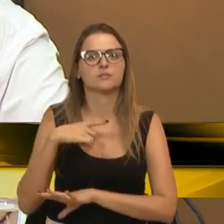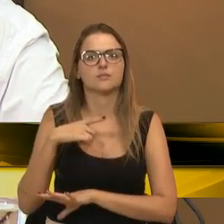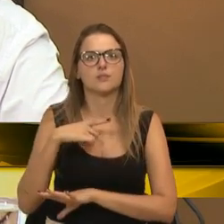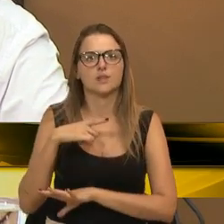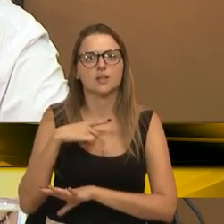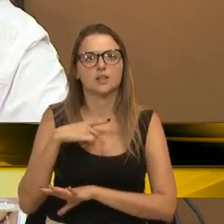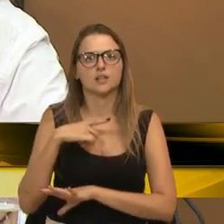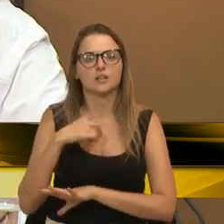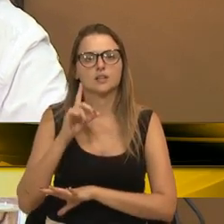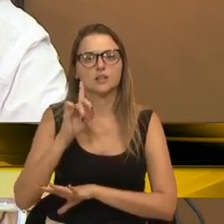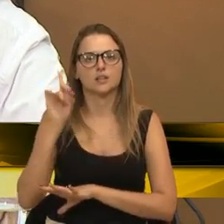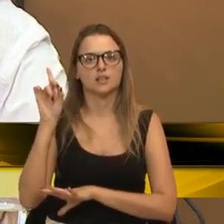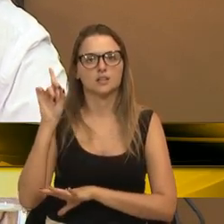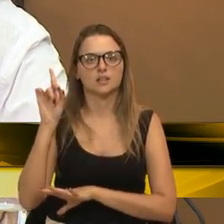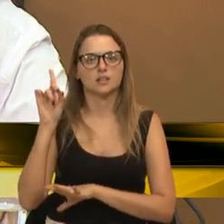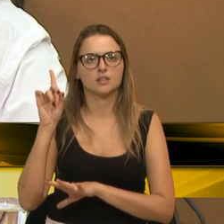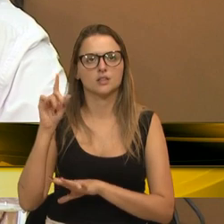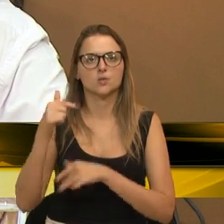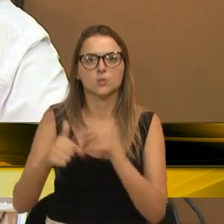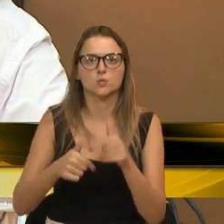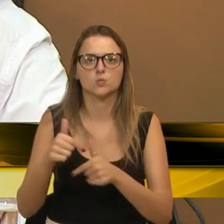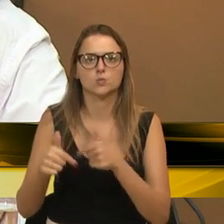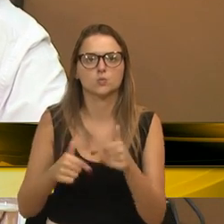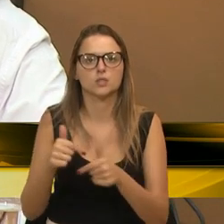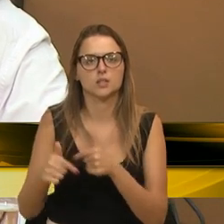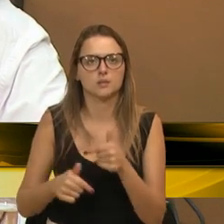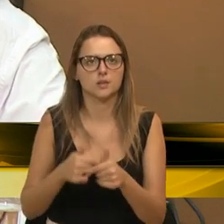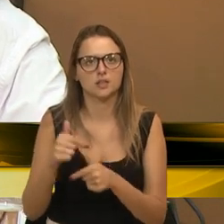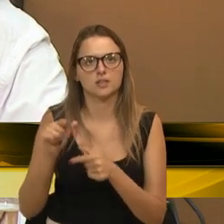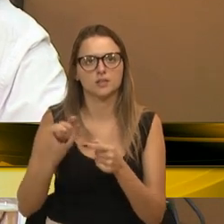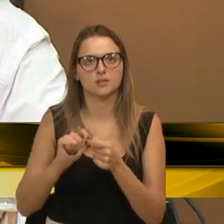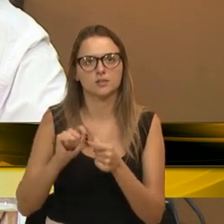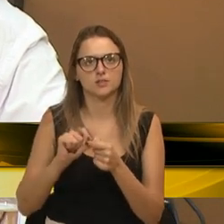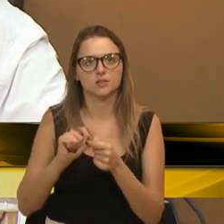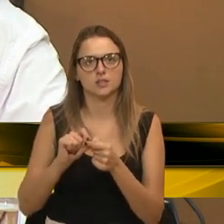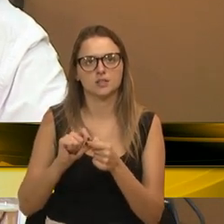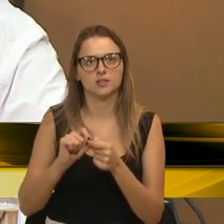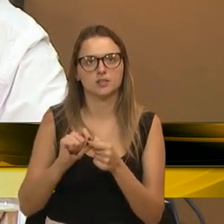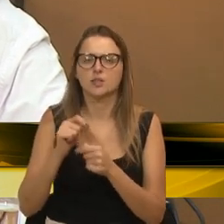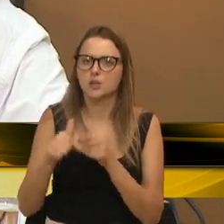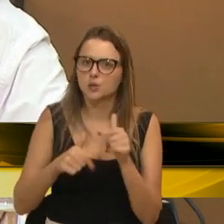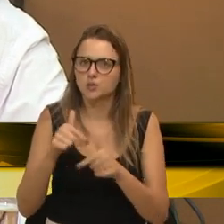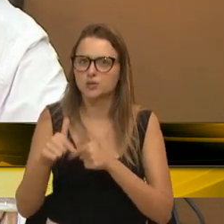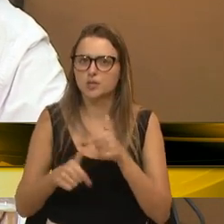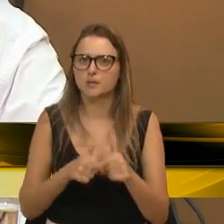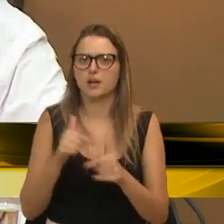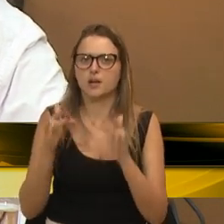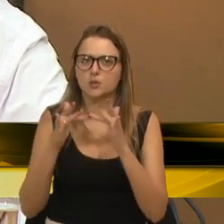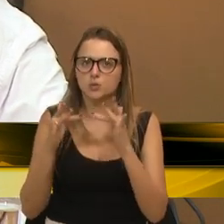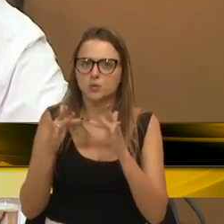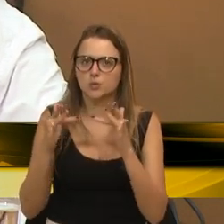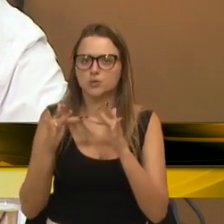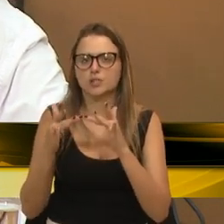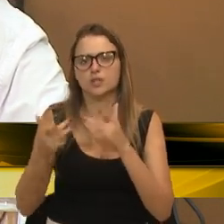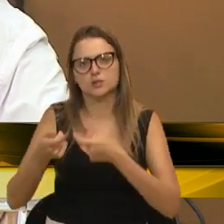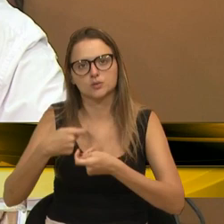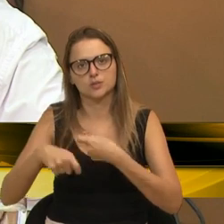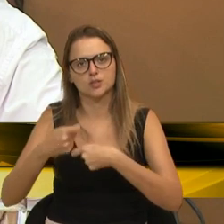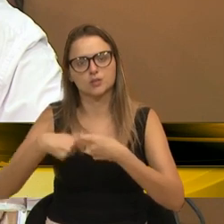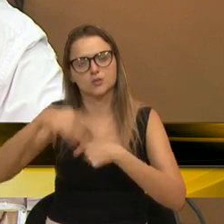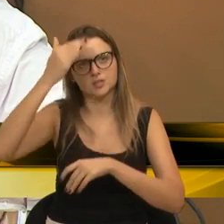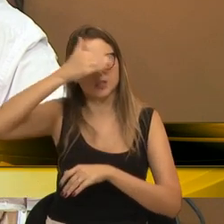Porque ele, o trabalho foi feito junto com a equipe dele, o trabalho levado a fundo na administração Alceu.